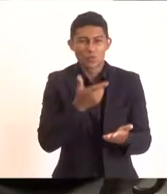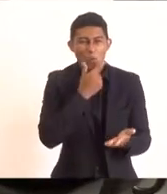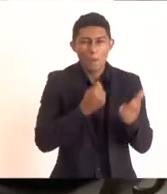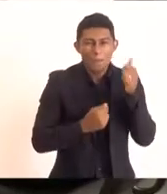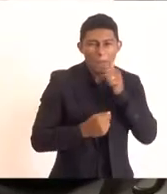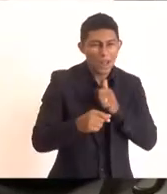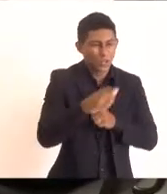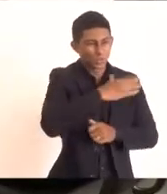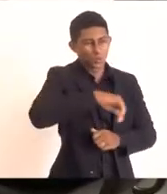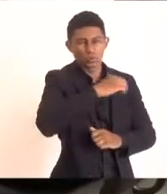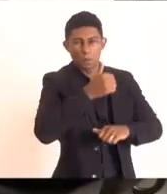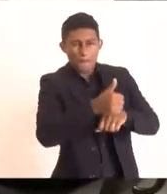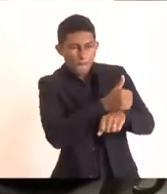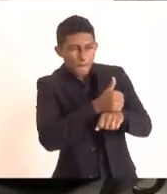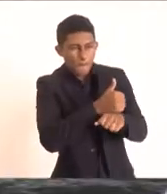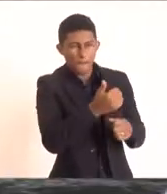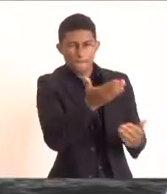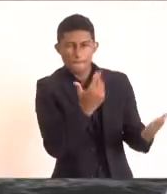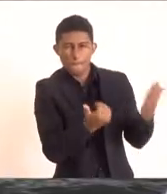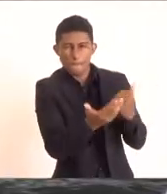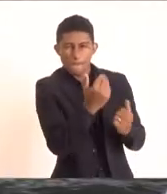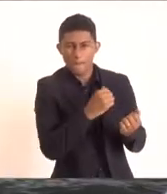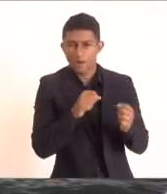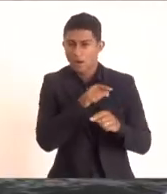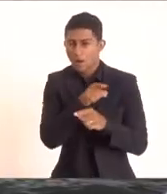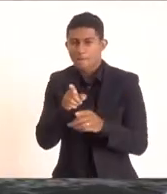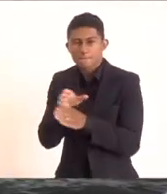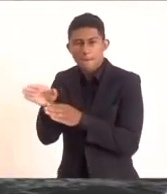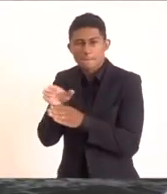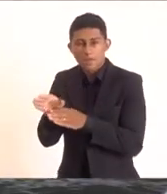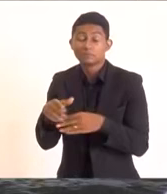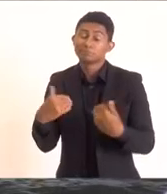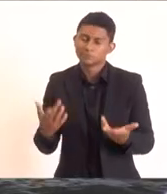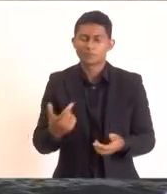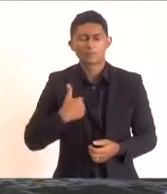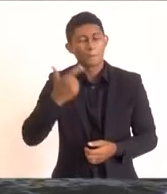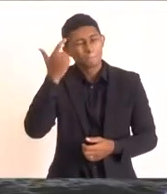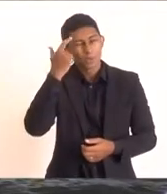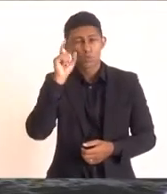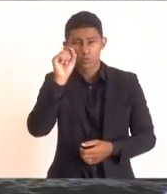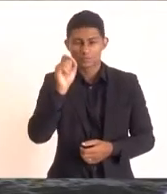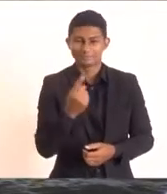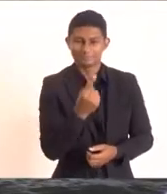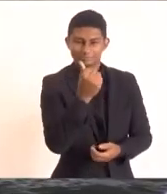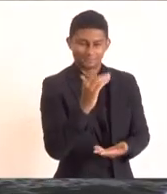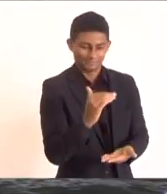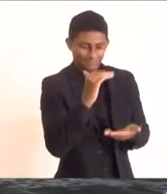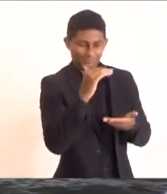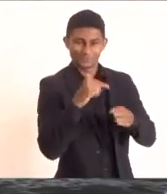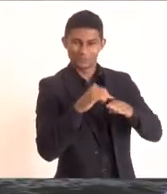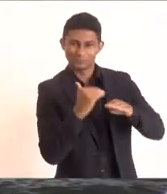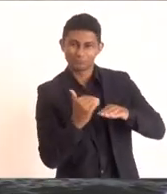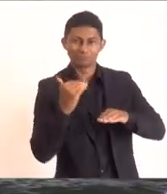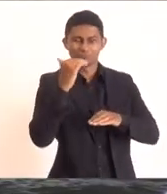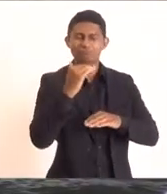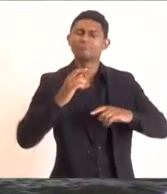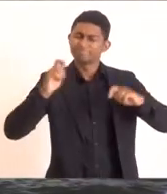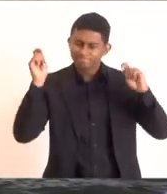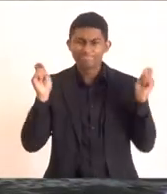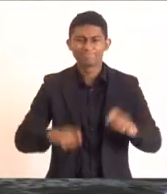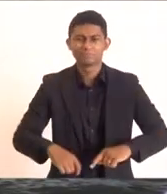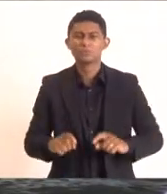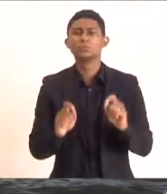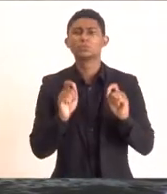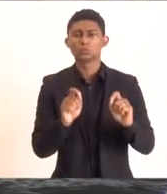com o Fundo Soberano você pode estabelecer algo que o Mauro Osório fala há muitos anos. É uma linha